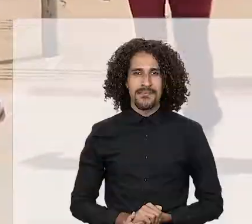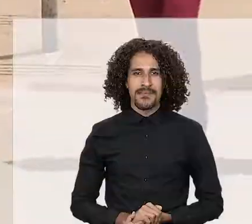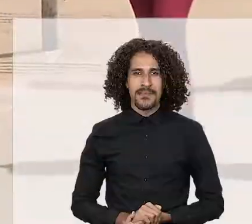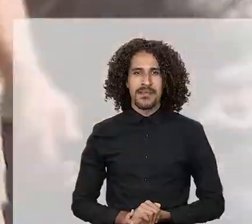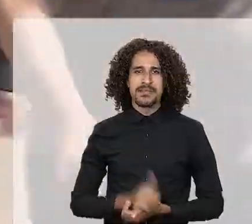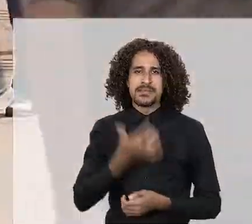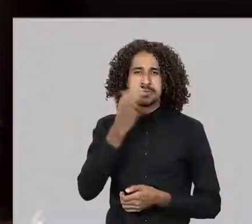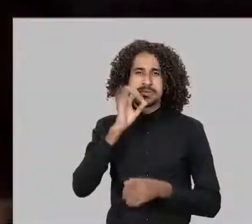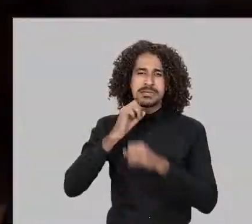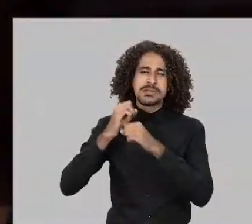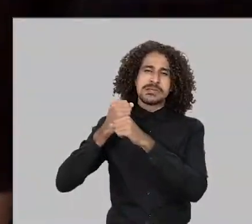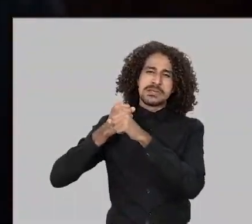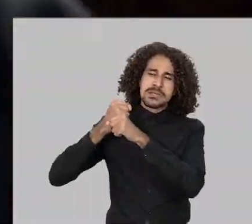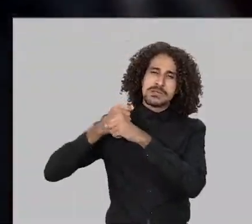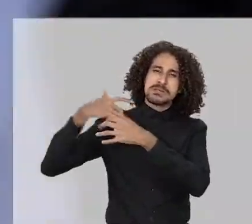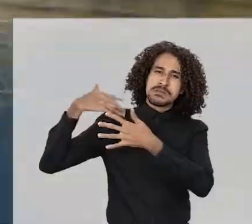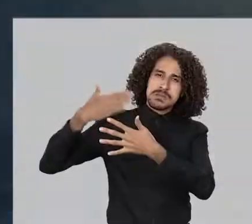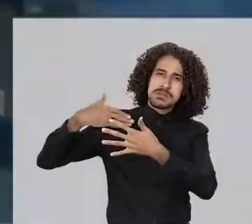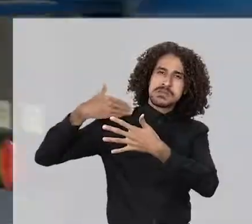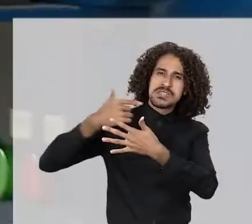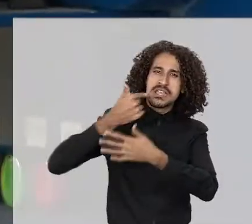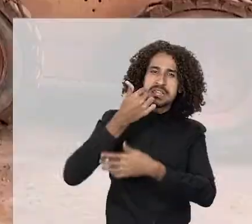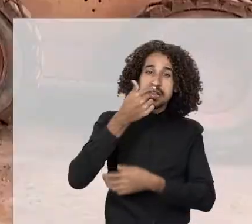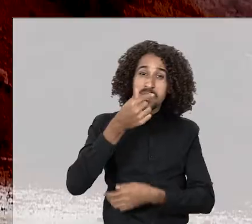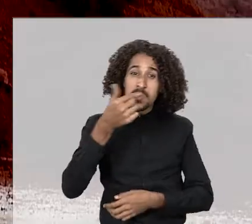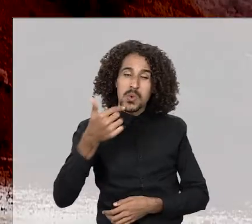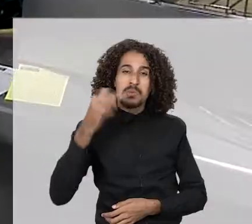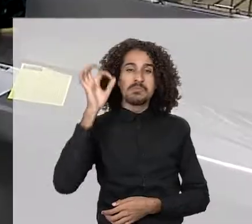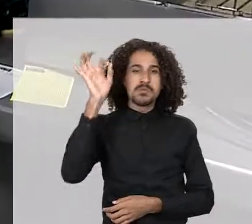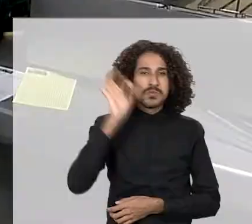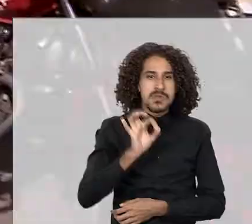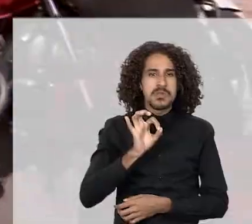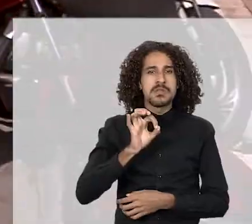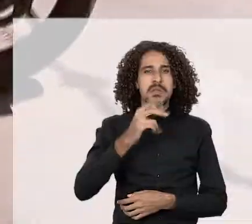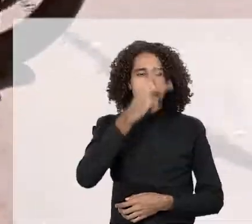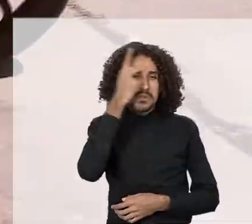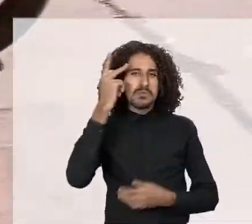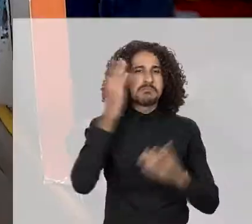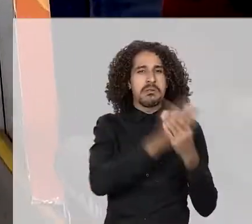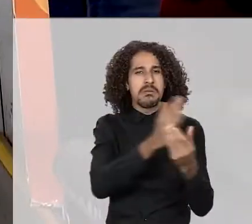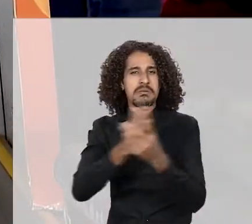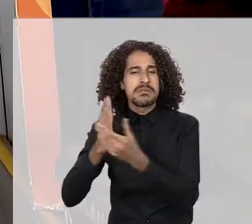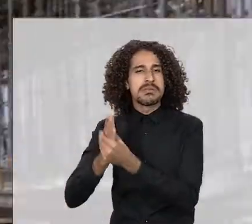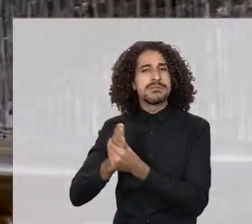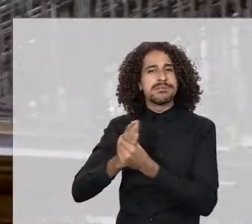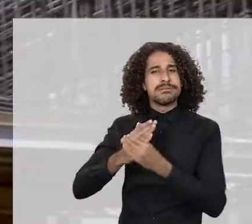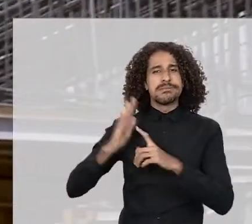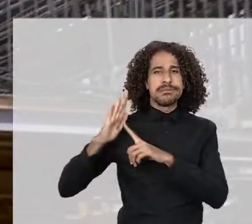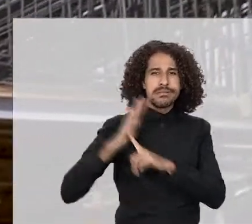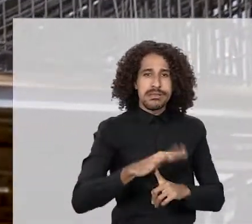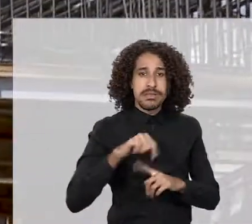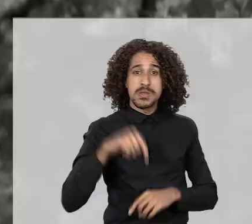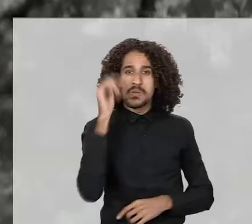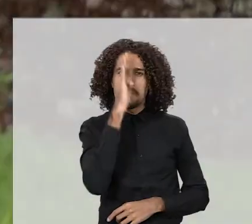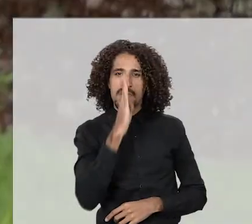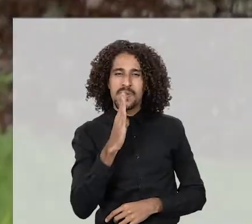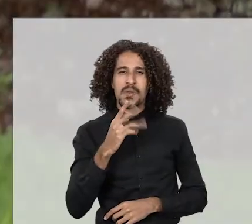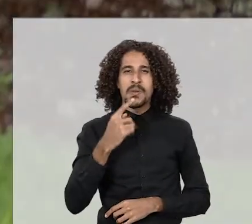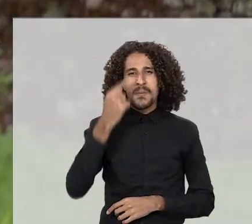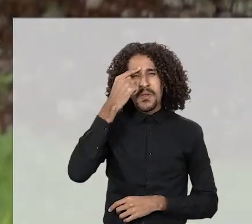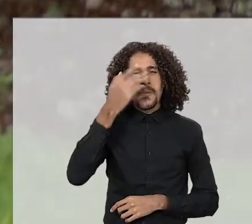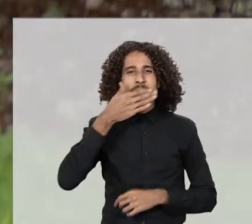Nos últimos anos, quase 72% das vítimas que denunciaram a prática do assédio moral no Brasil